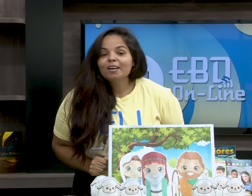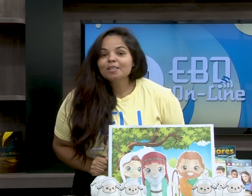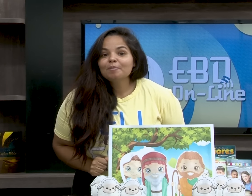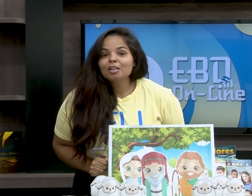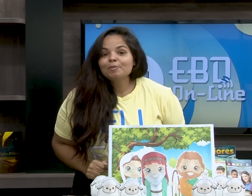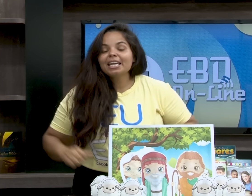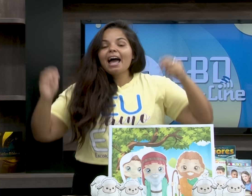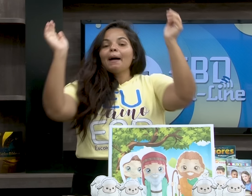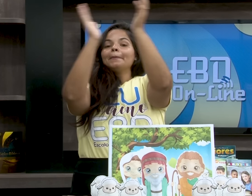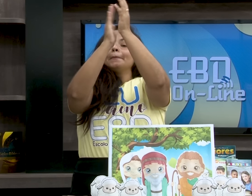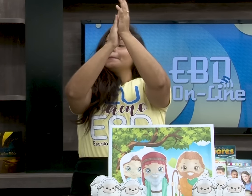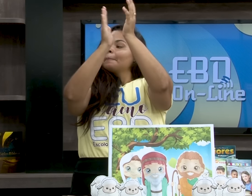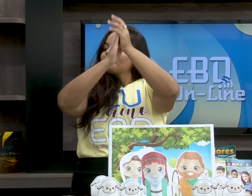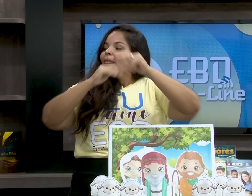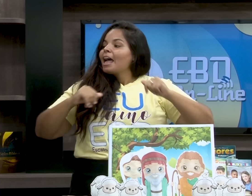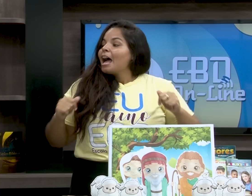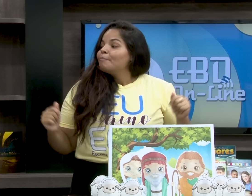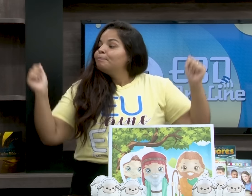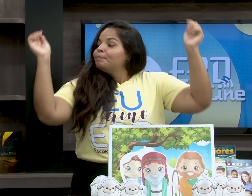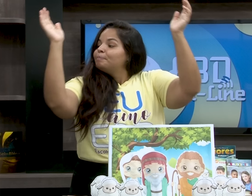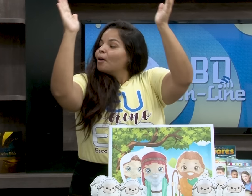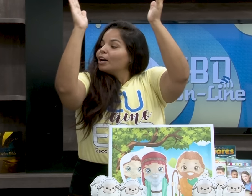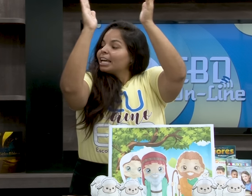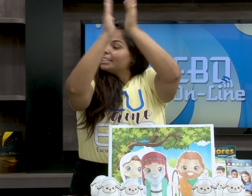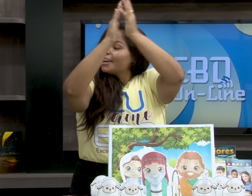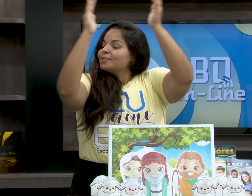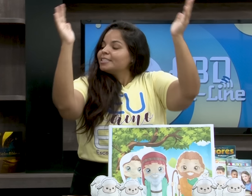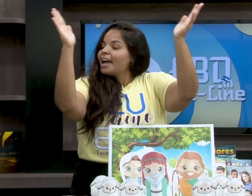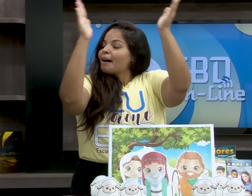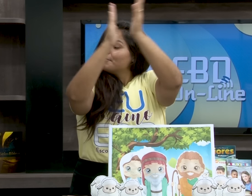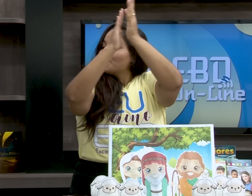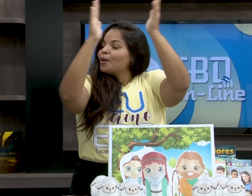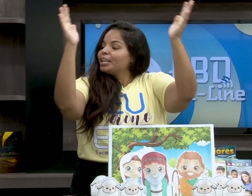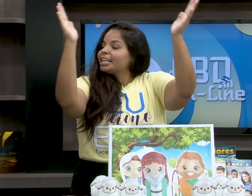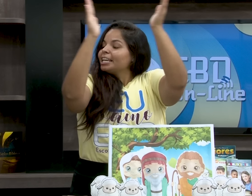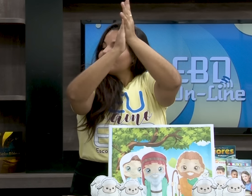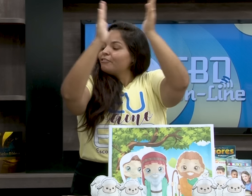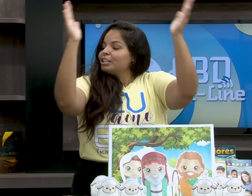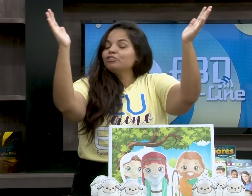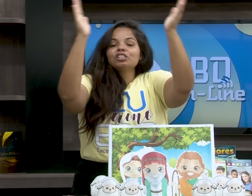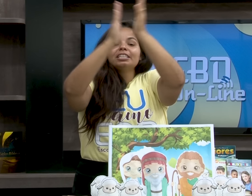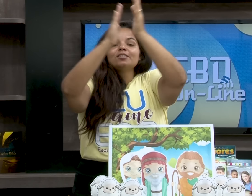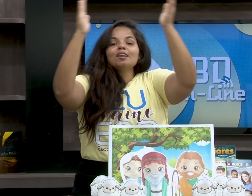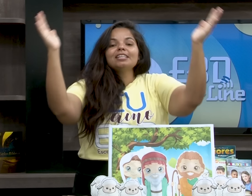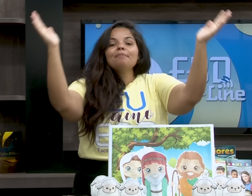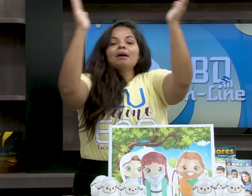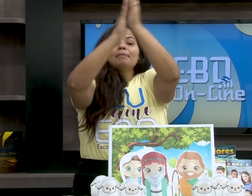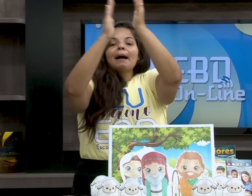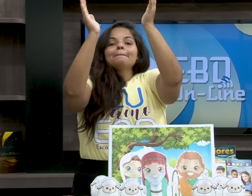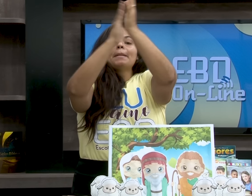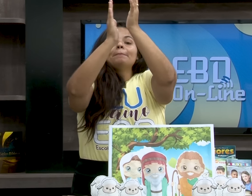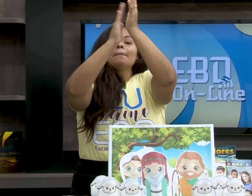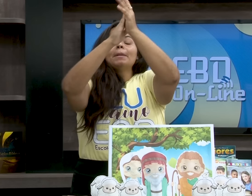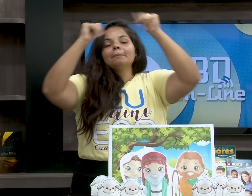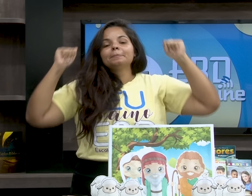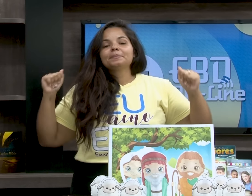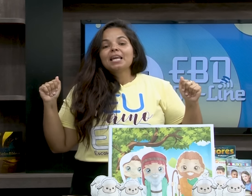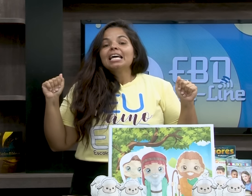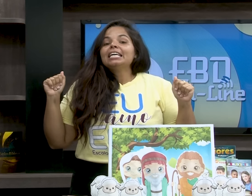filho de Deus, não pode brigar. Porque Deus é amor e quem é filho de Deus só sabe amar.